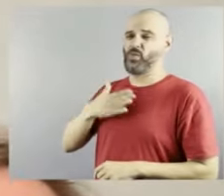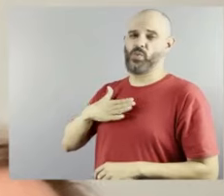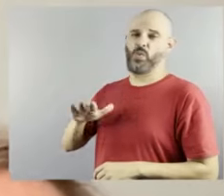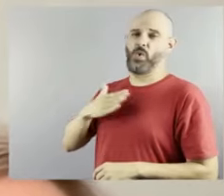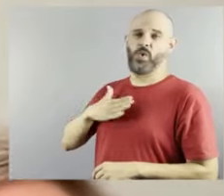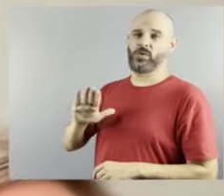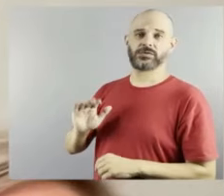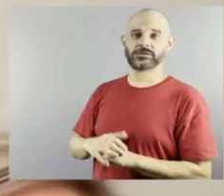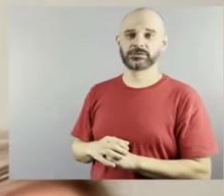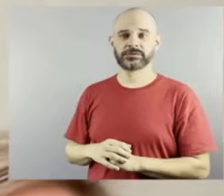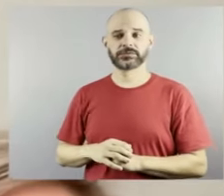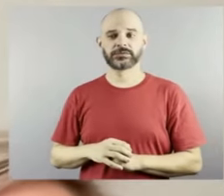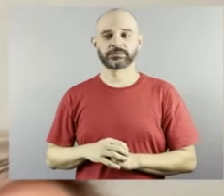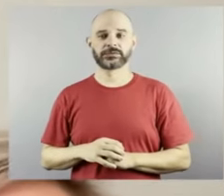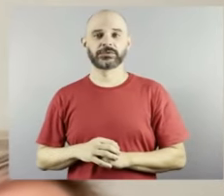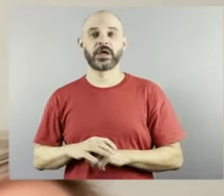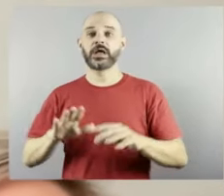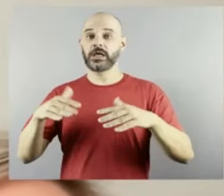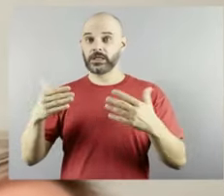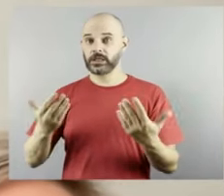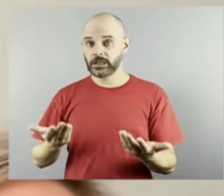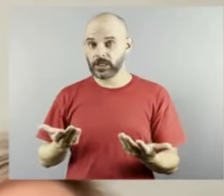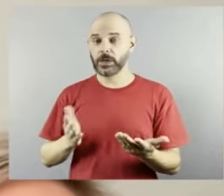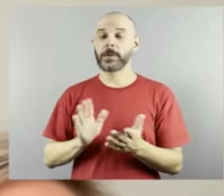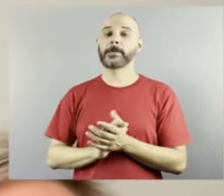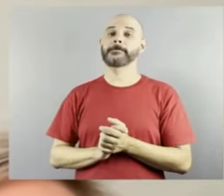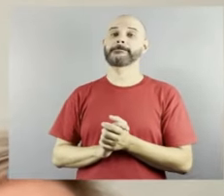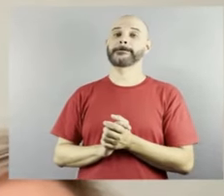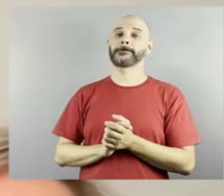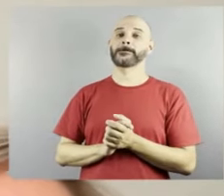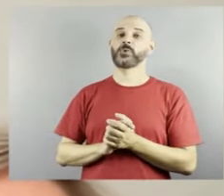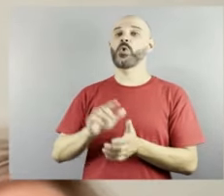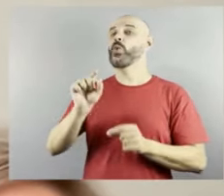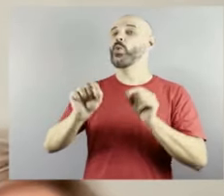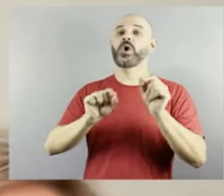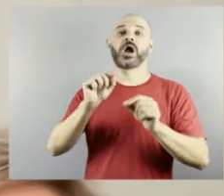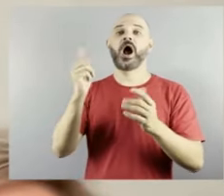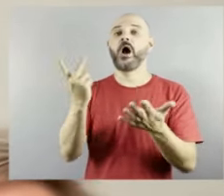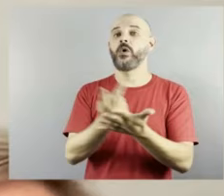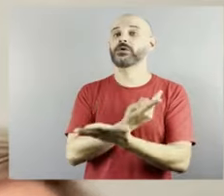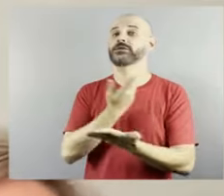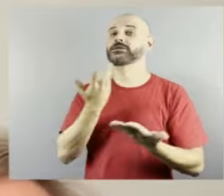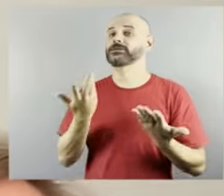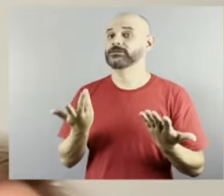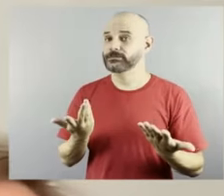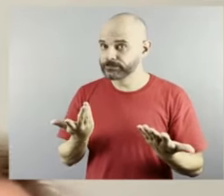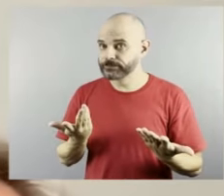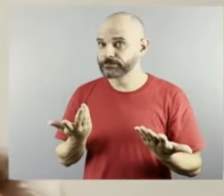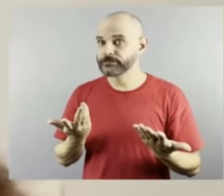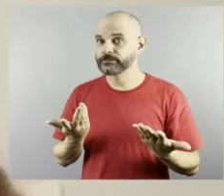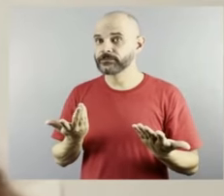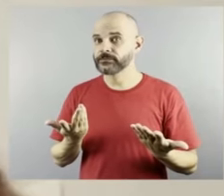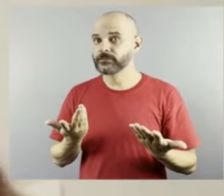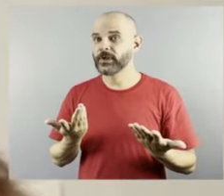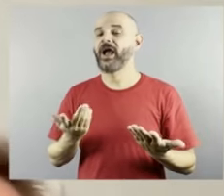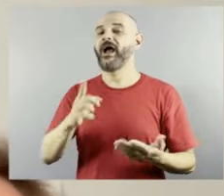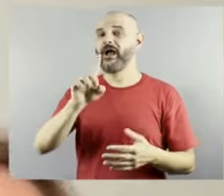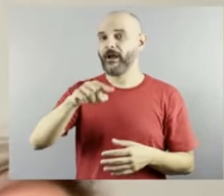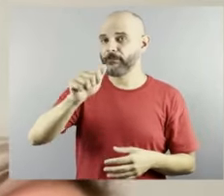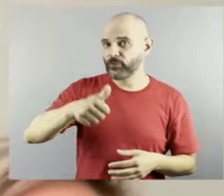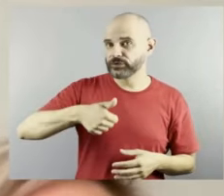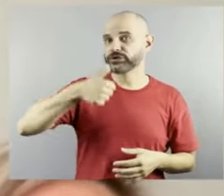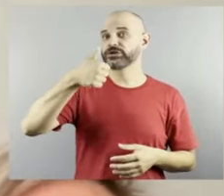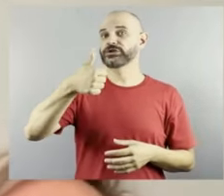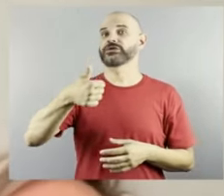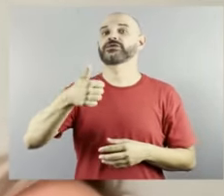o que está acontecendo que é também muito positivo, é que com essa voz que ela tem, as